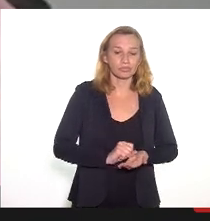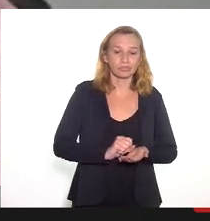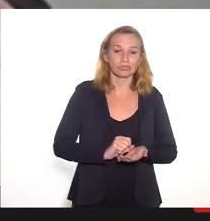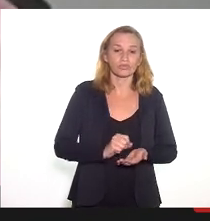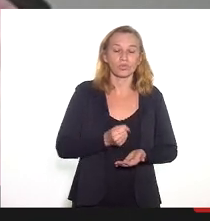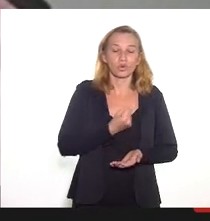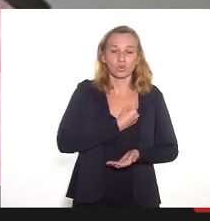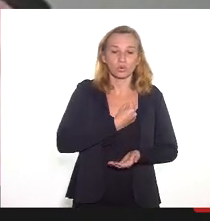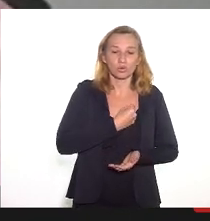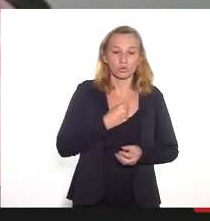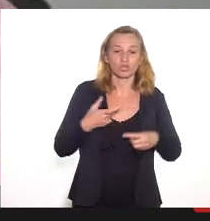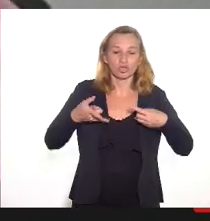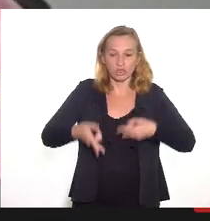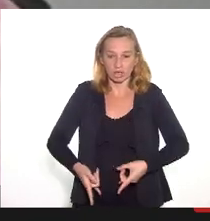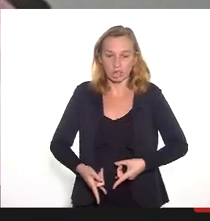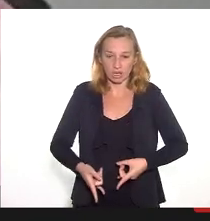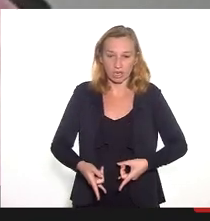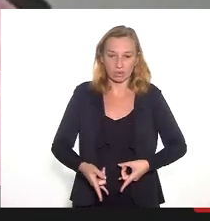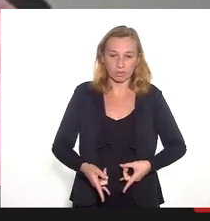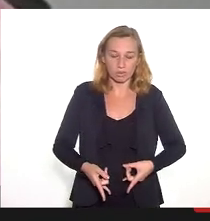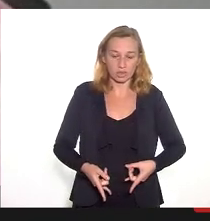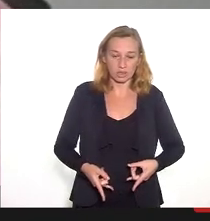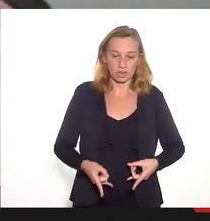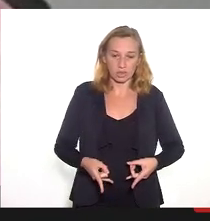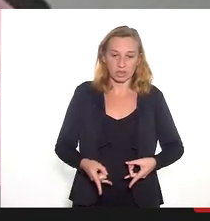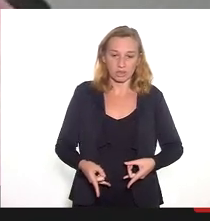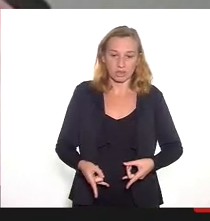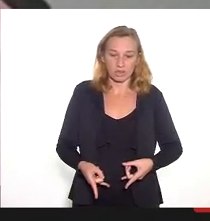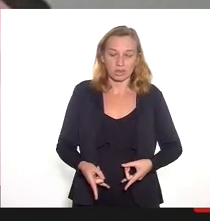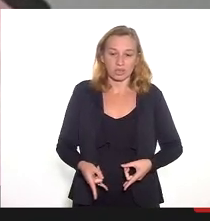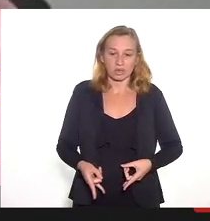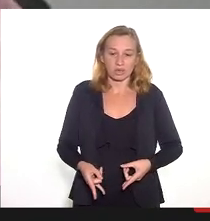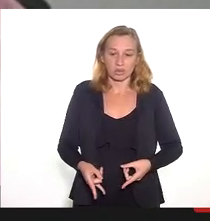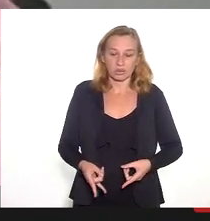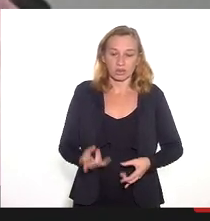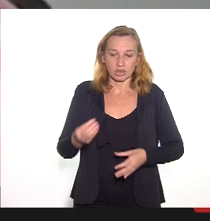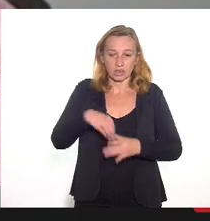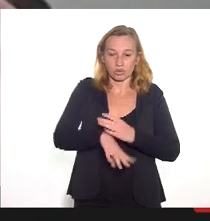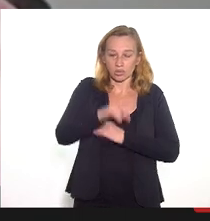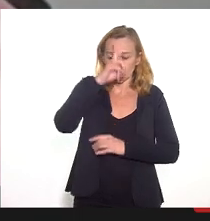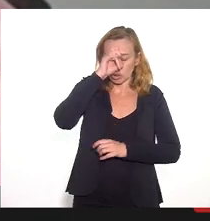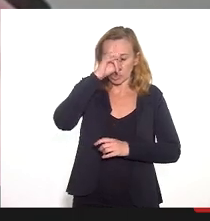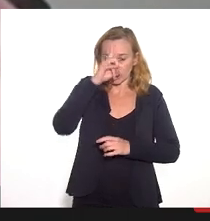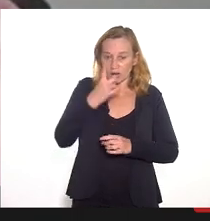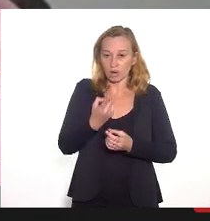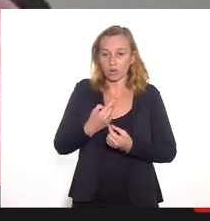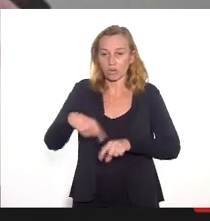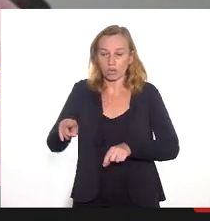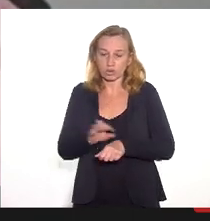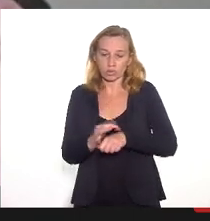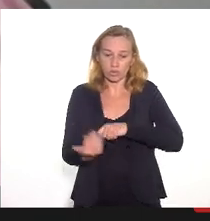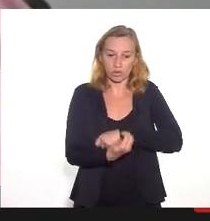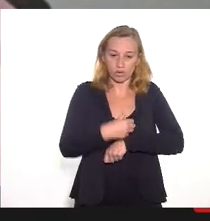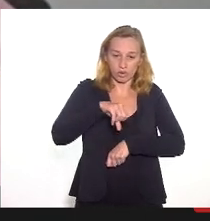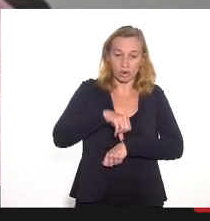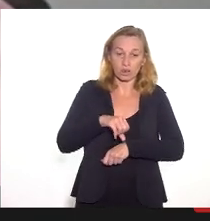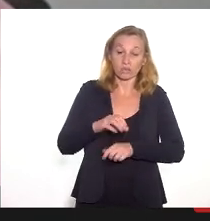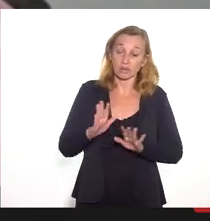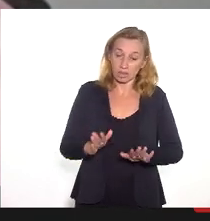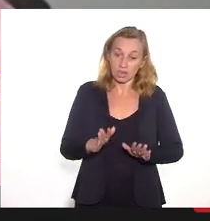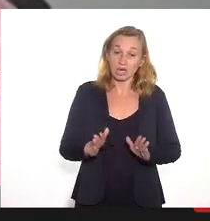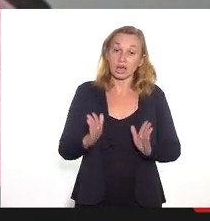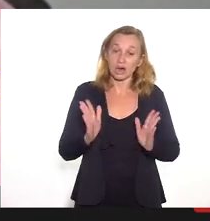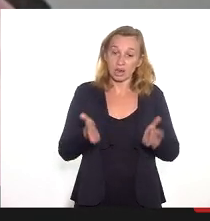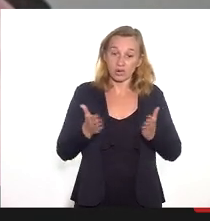de COVID, se existe caso essa terceira onda que está aí sendo apresentada